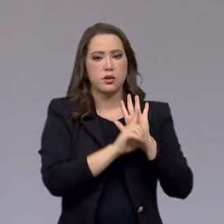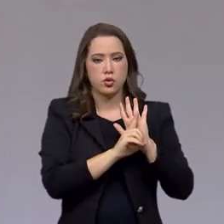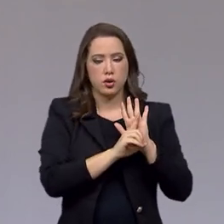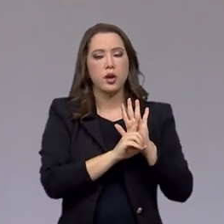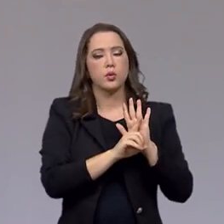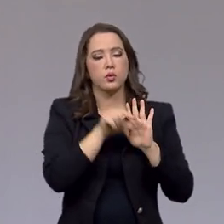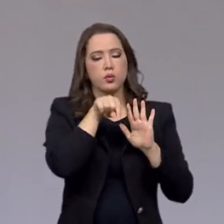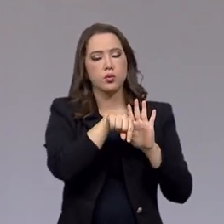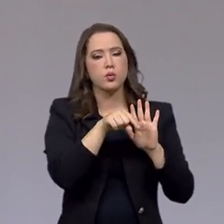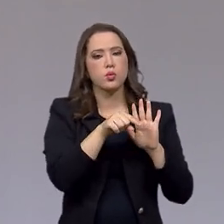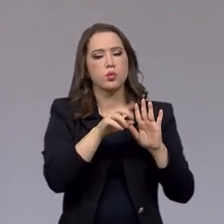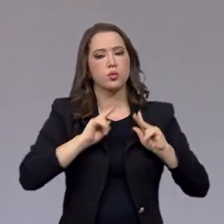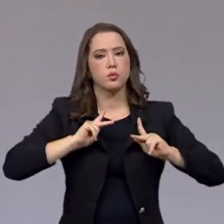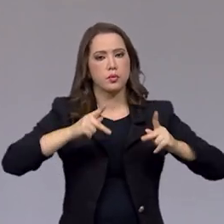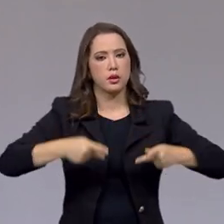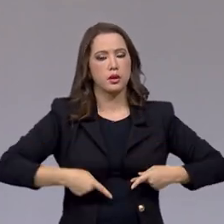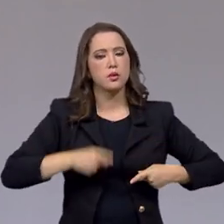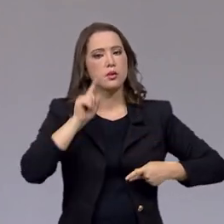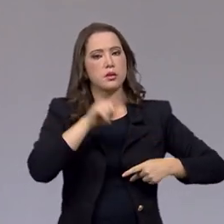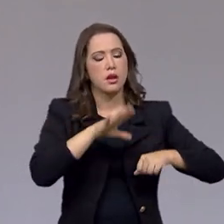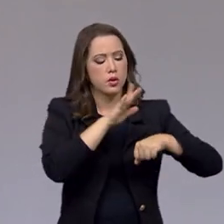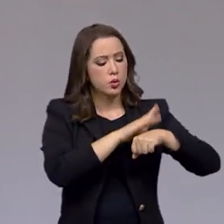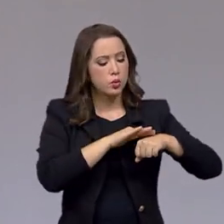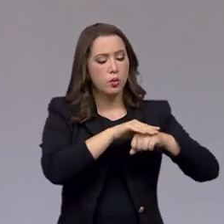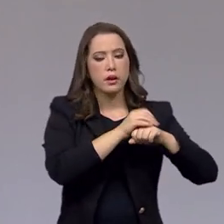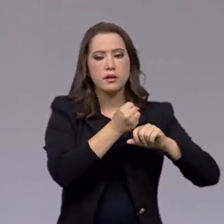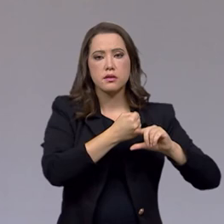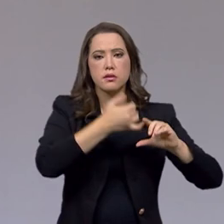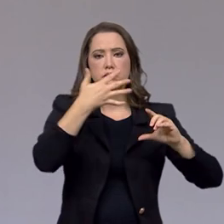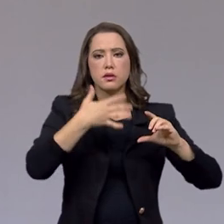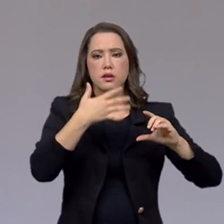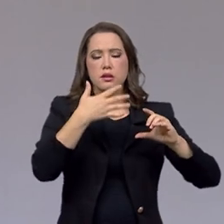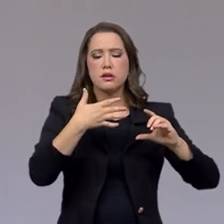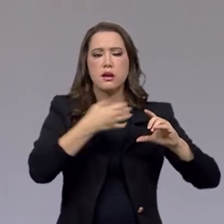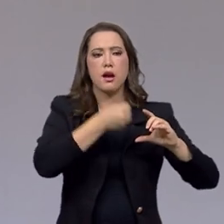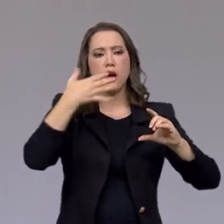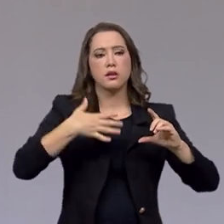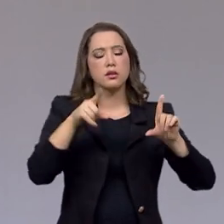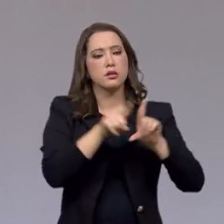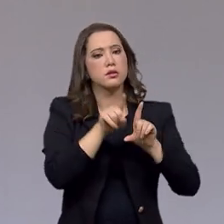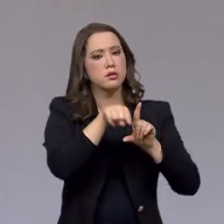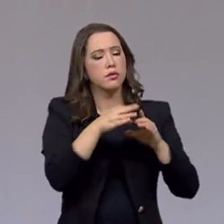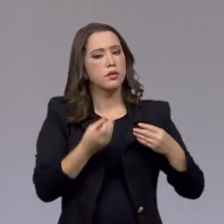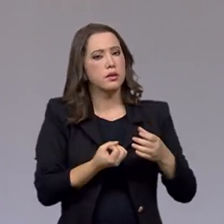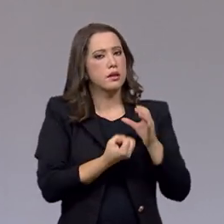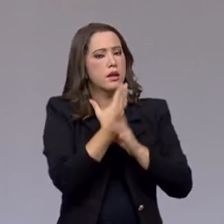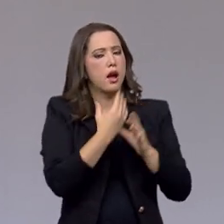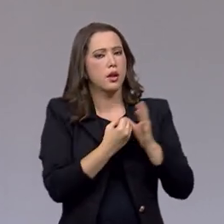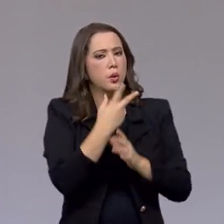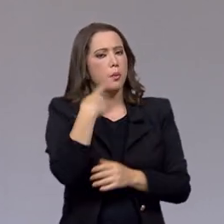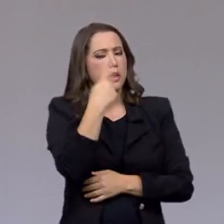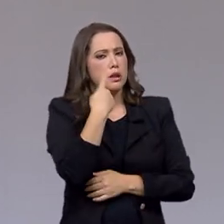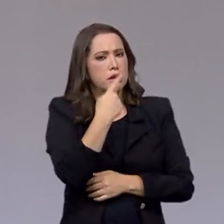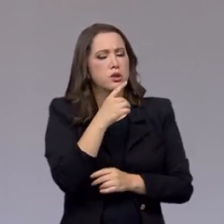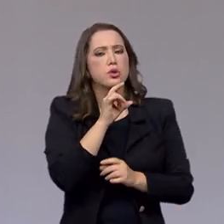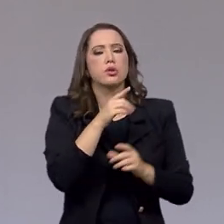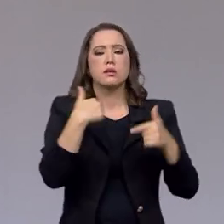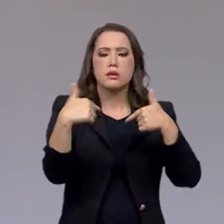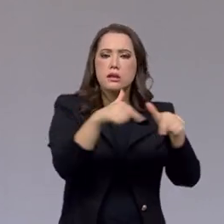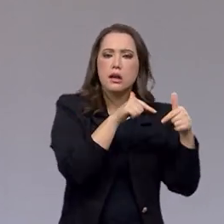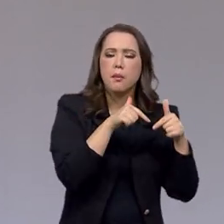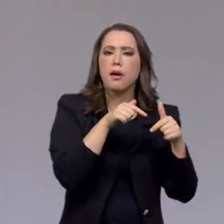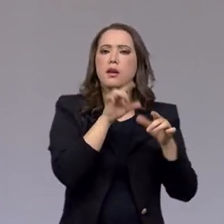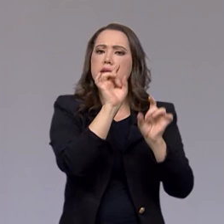Em 2019, foi criado um comitê interministerial para criar políticas públicas e ações específicas